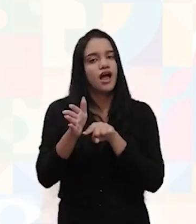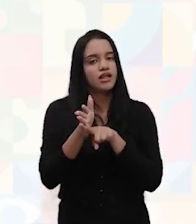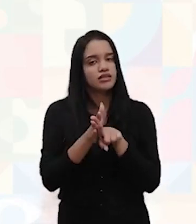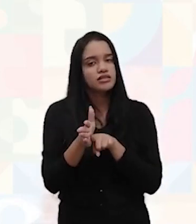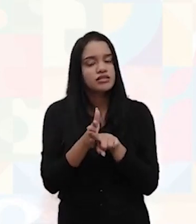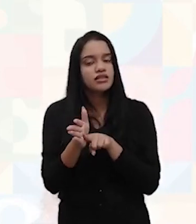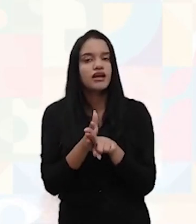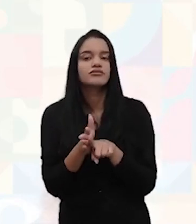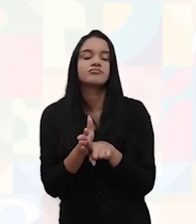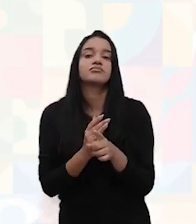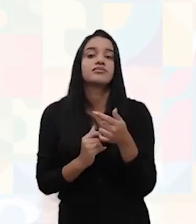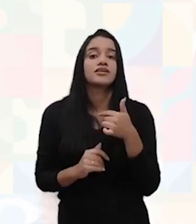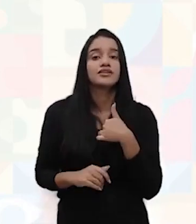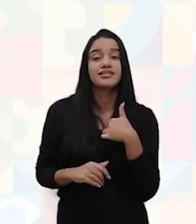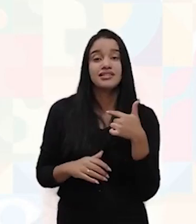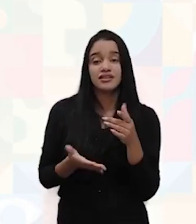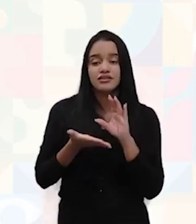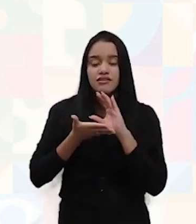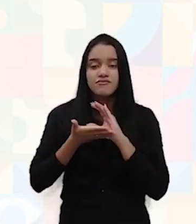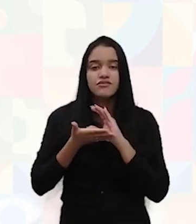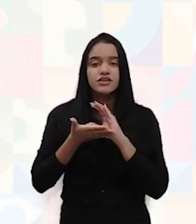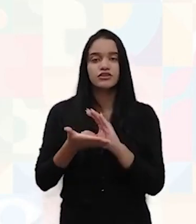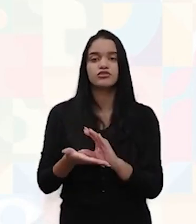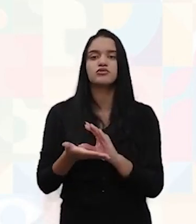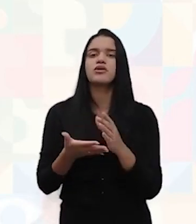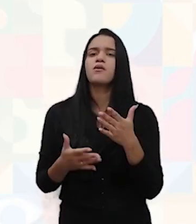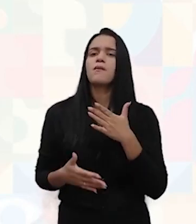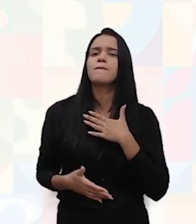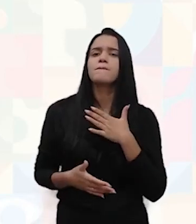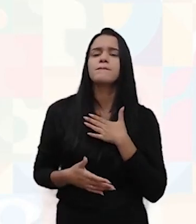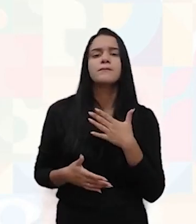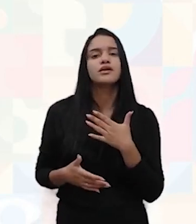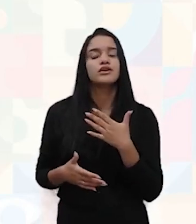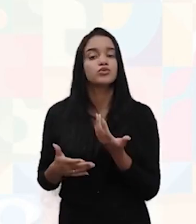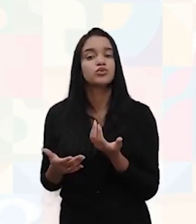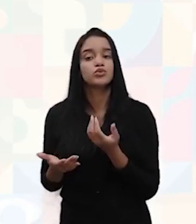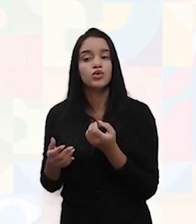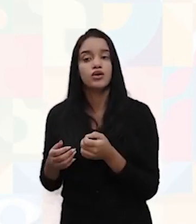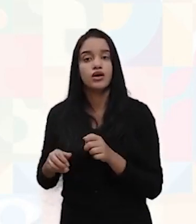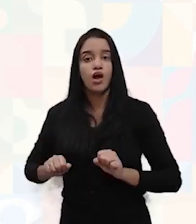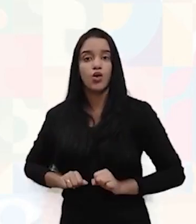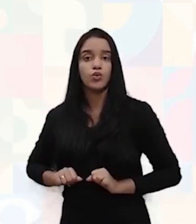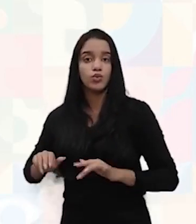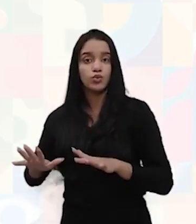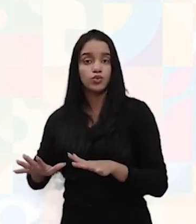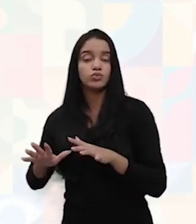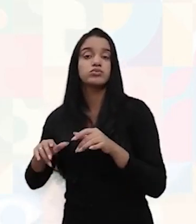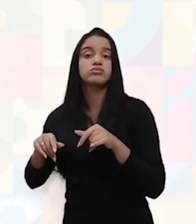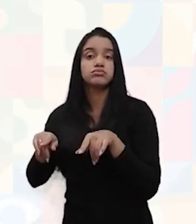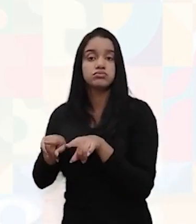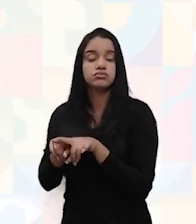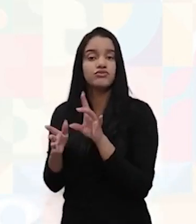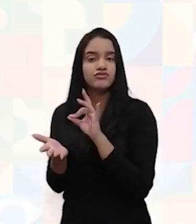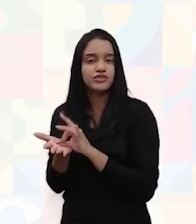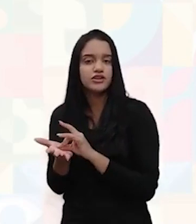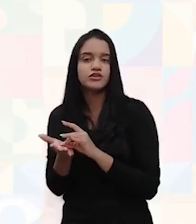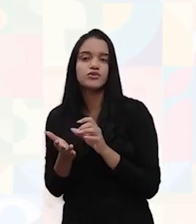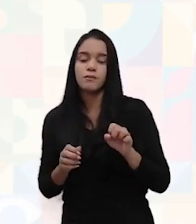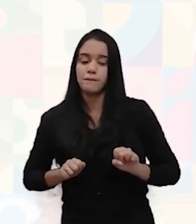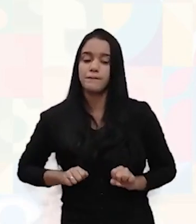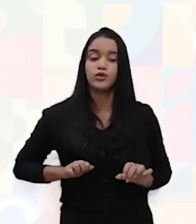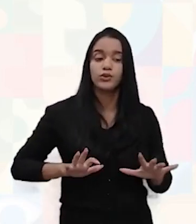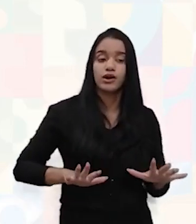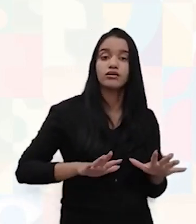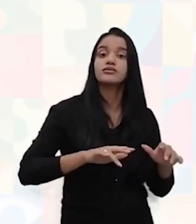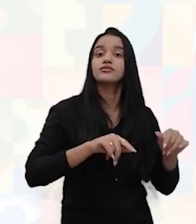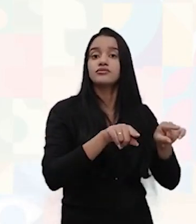quanto eu vou ter que investir, quais são os meus custos fixos, quais são os meus custos variáveis, tá? Para que eu consiga